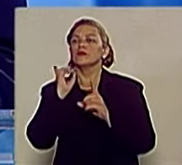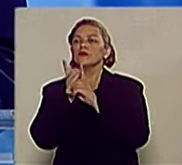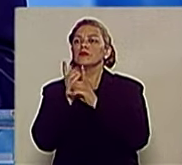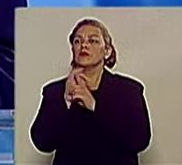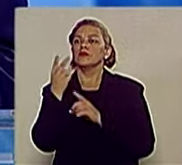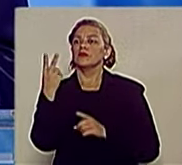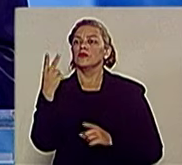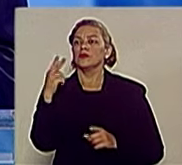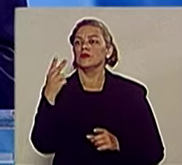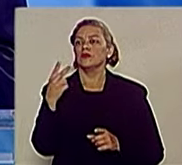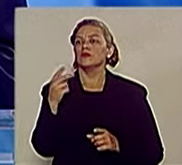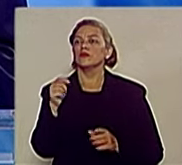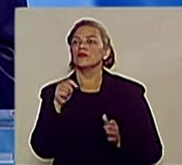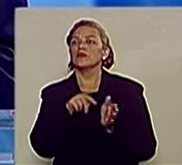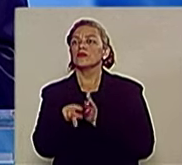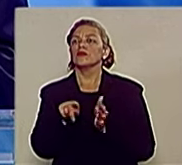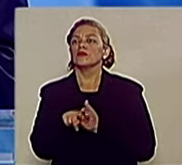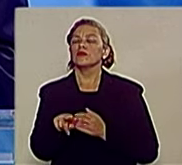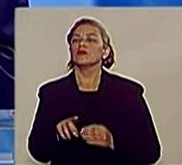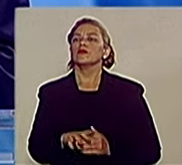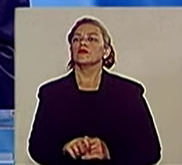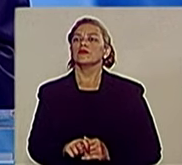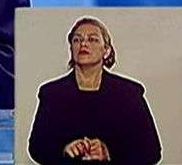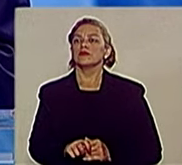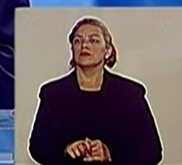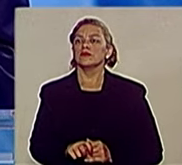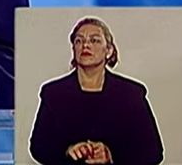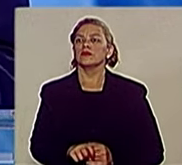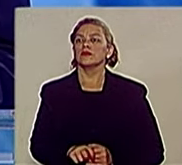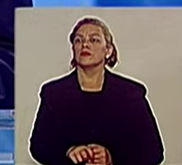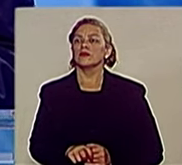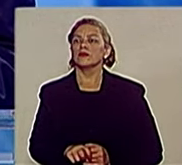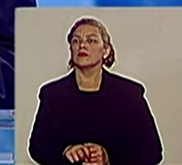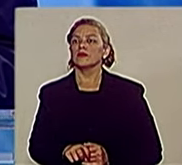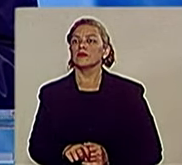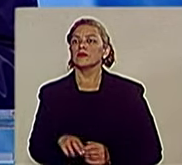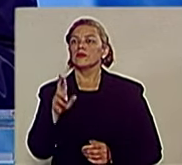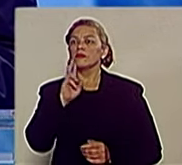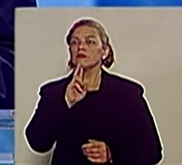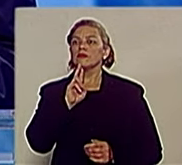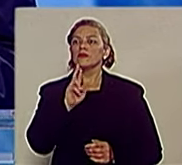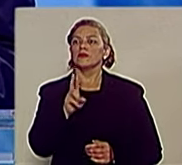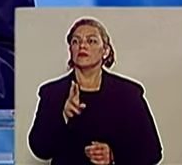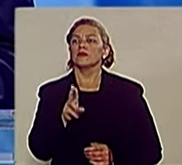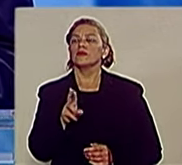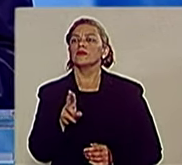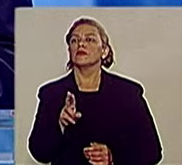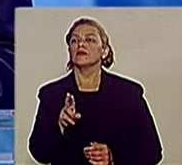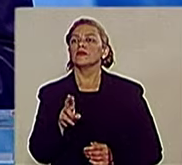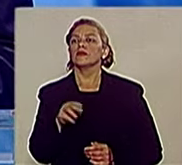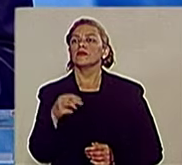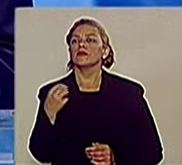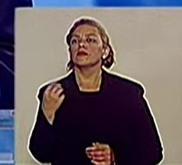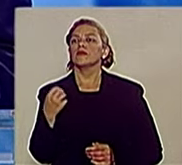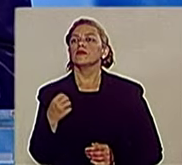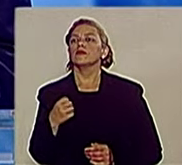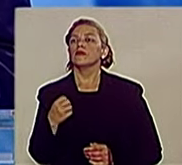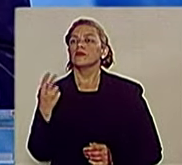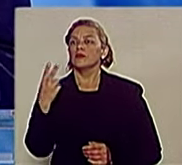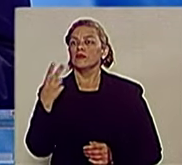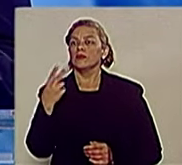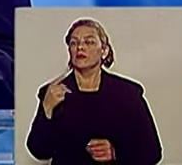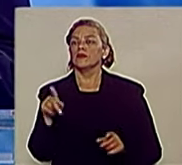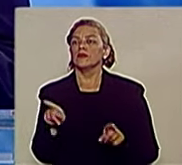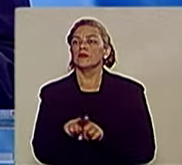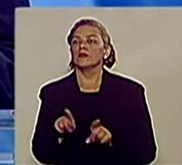candidatos para fazer perguntas. O candidato Toninho Ferreira e o candidato Carlinhos Almeida. Para responder, temos a candidata Claude Mery e o candidato Carlinhos